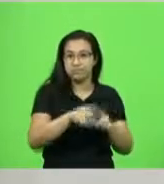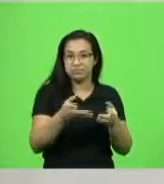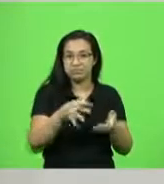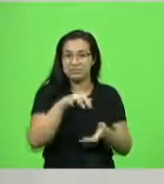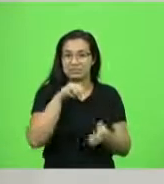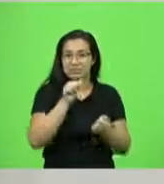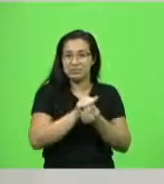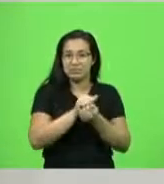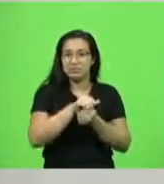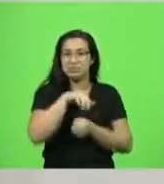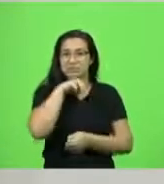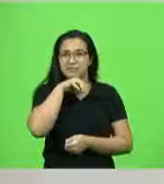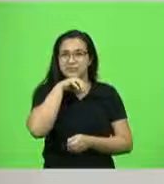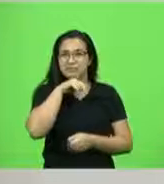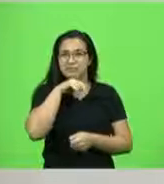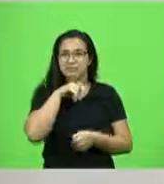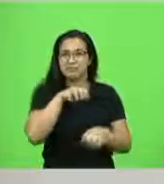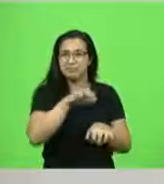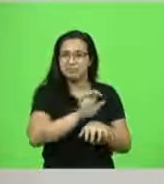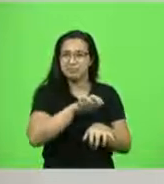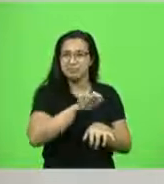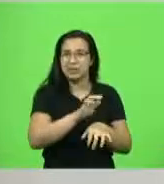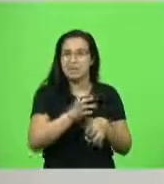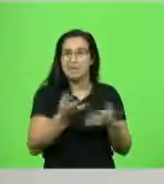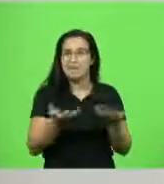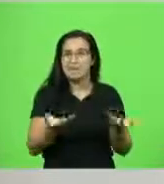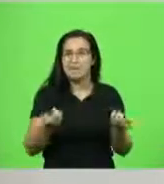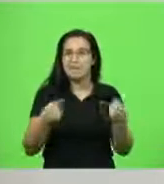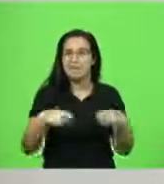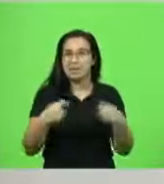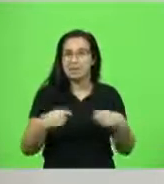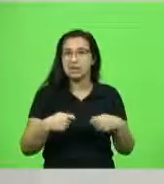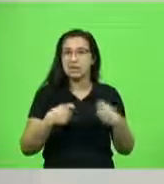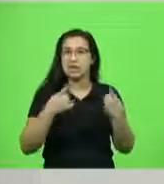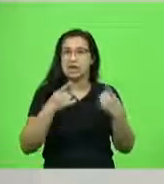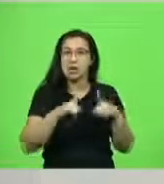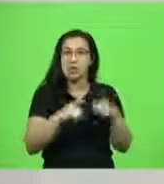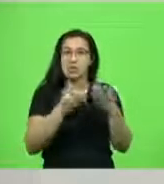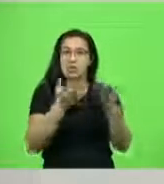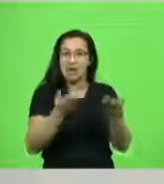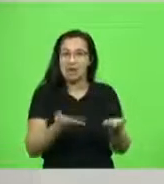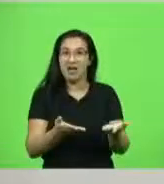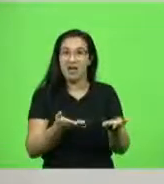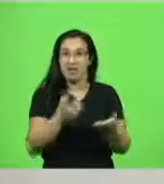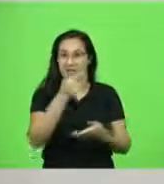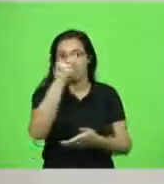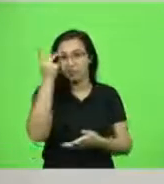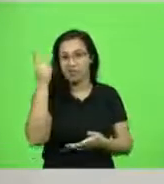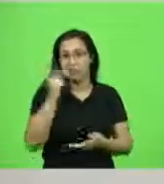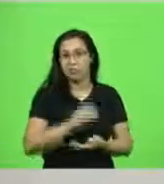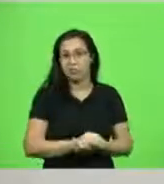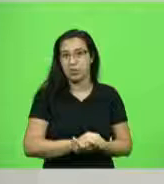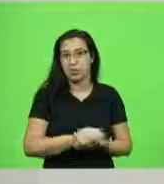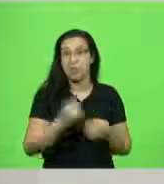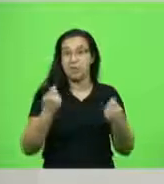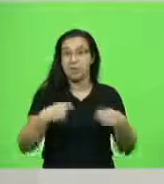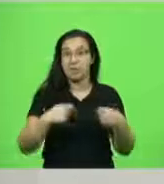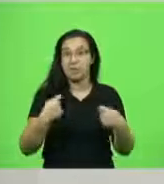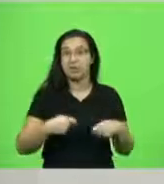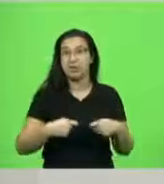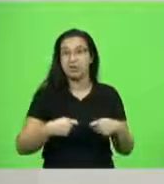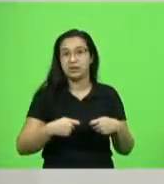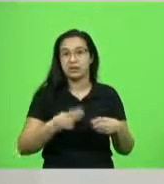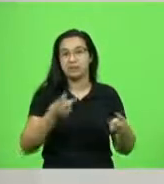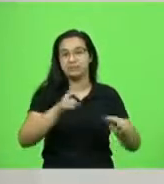e nós temos que buscar punir essas pessoas, colocar do lado, vai pagar, mas agora quando